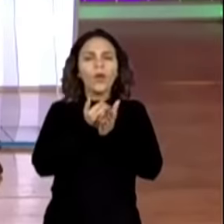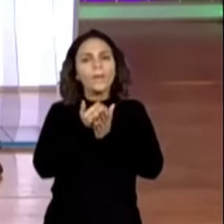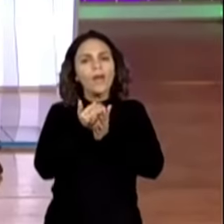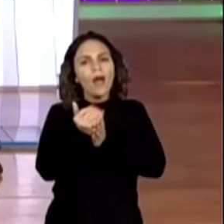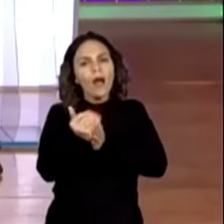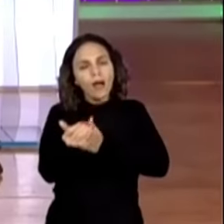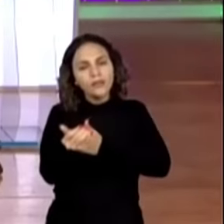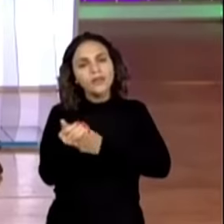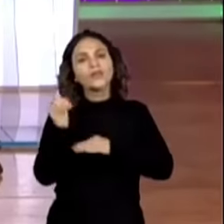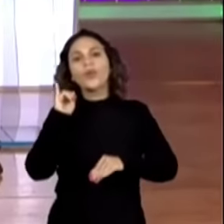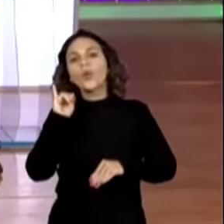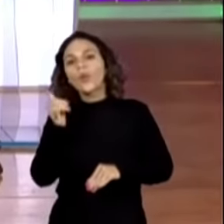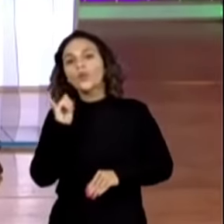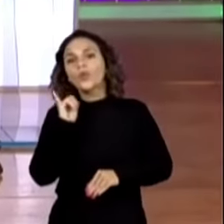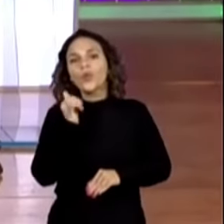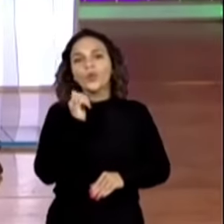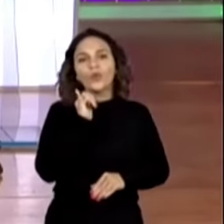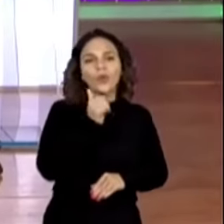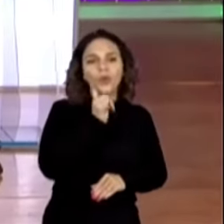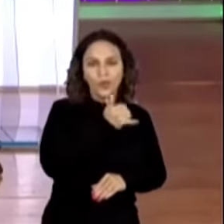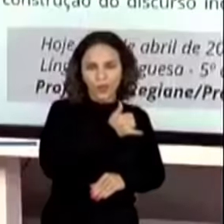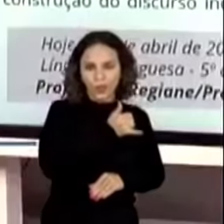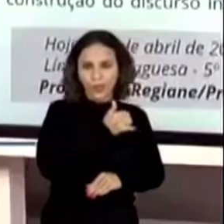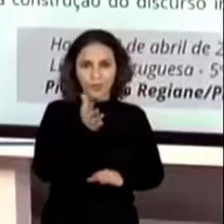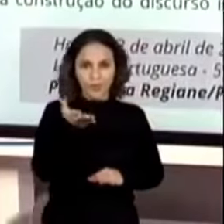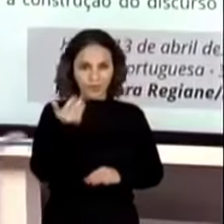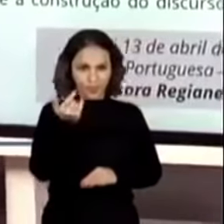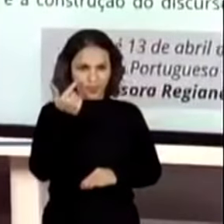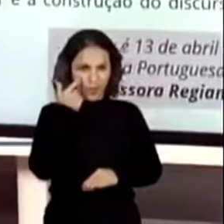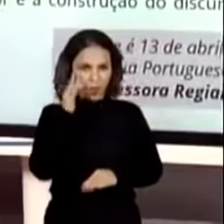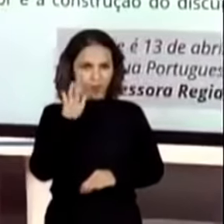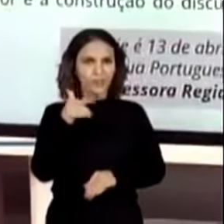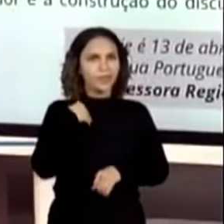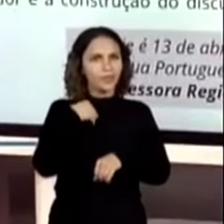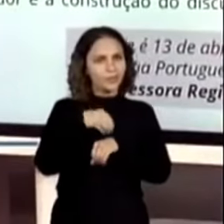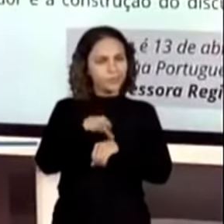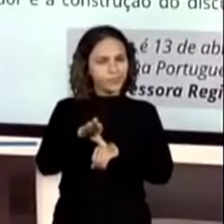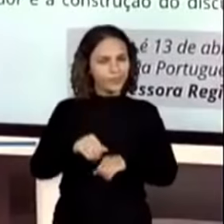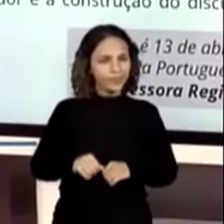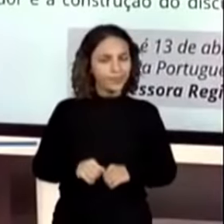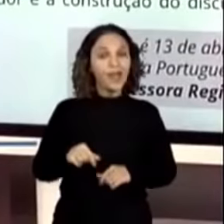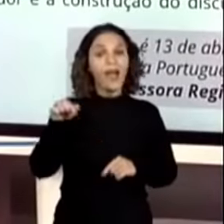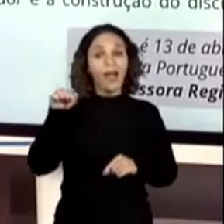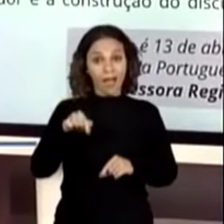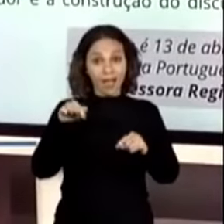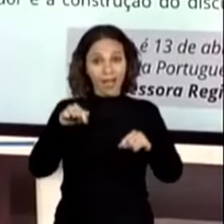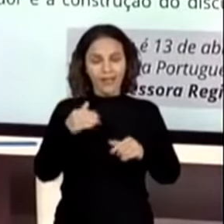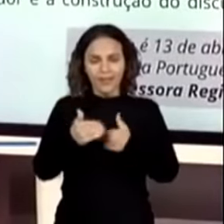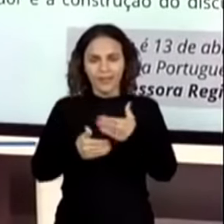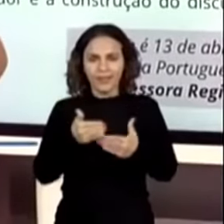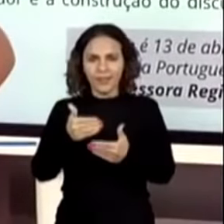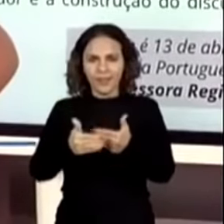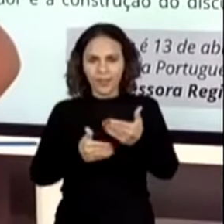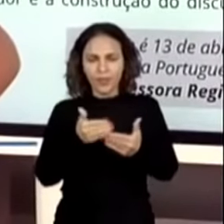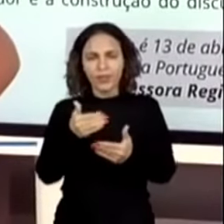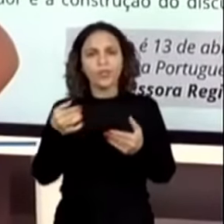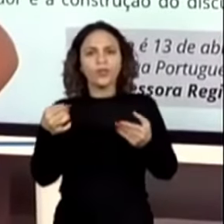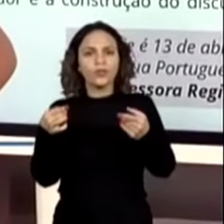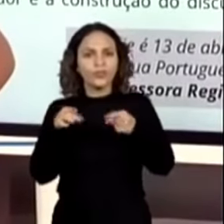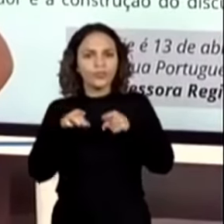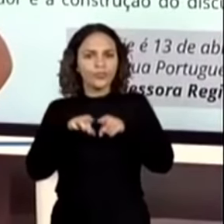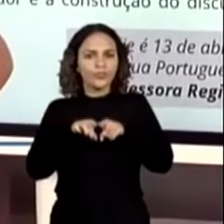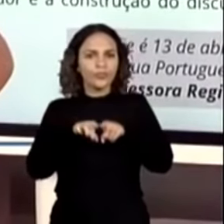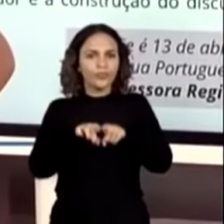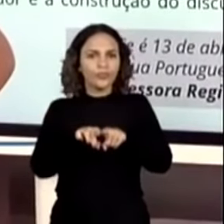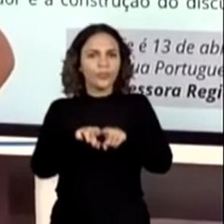trabalhar com esses contos, porque olha só, aqui no detalhe para vocês, já vou dar até um spoiler. Essa sequência, ela caminha juntinho